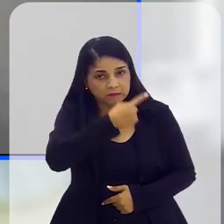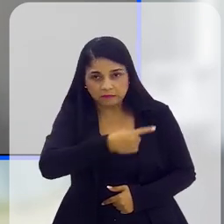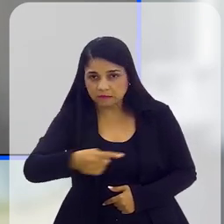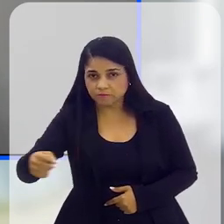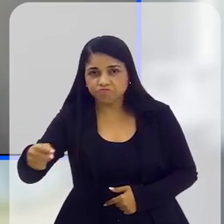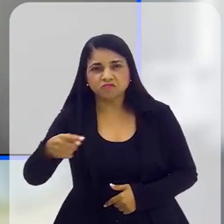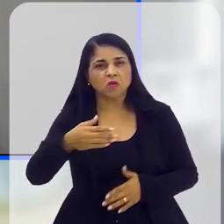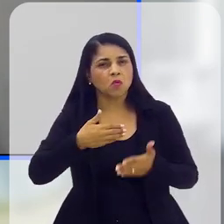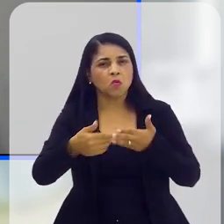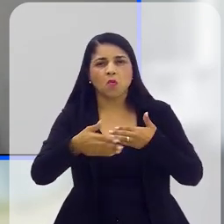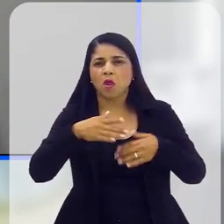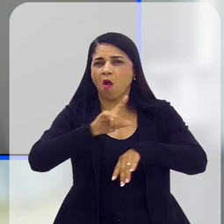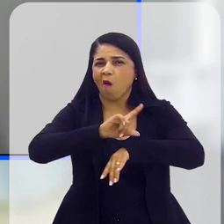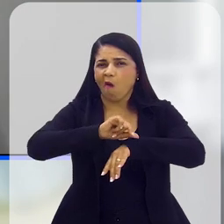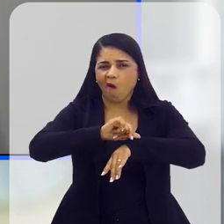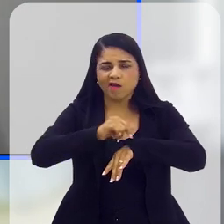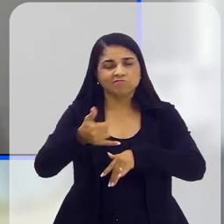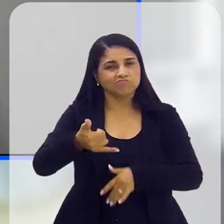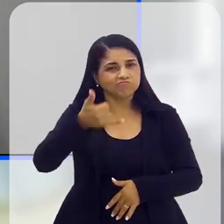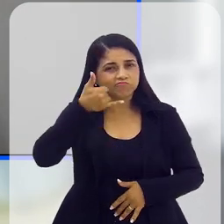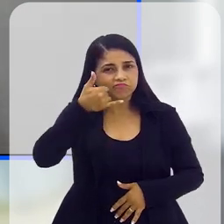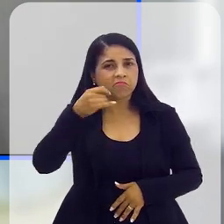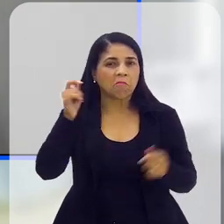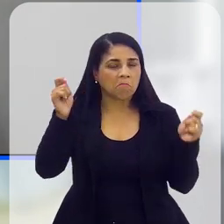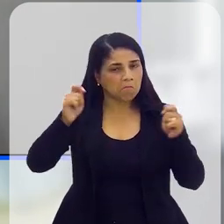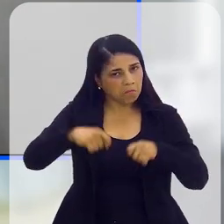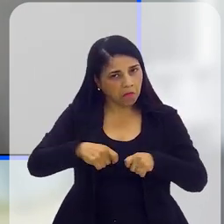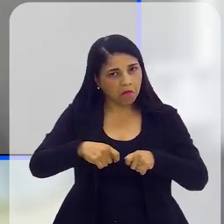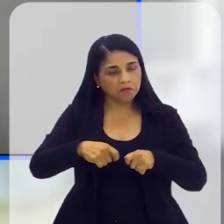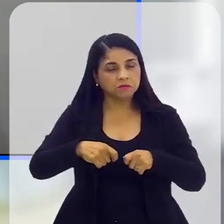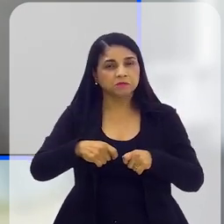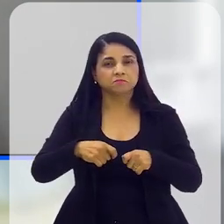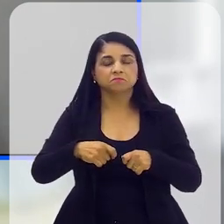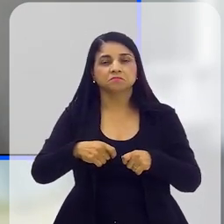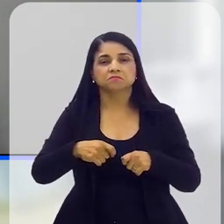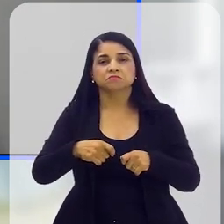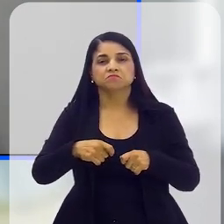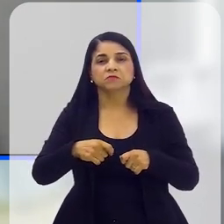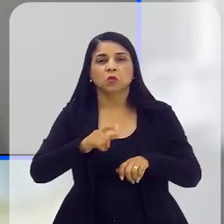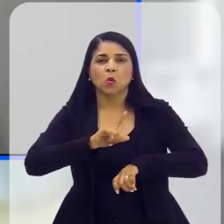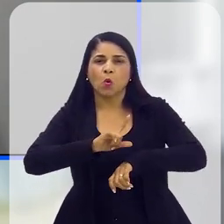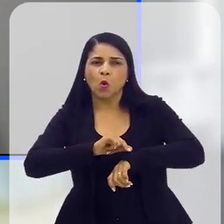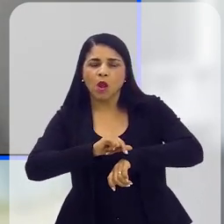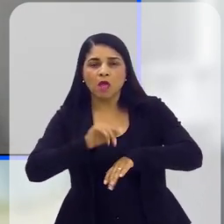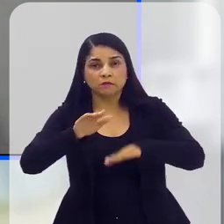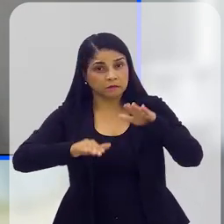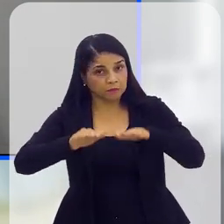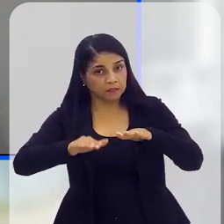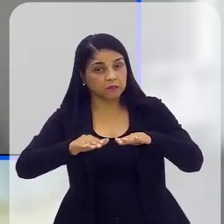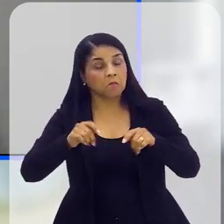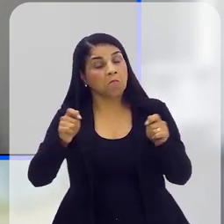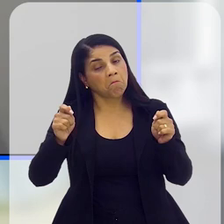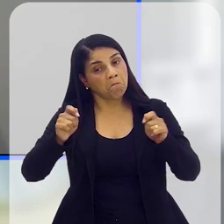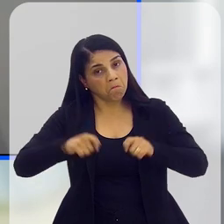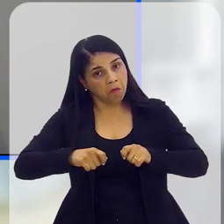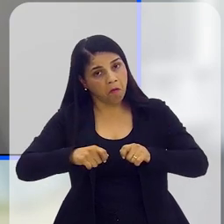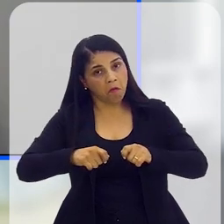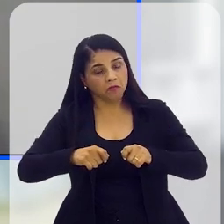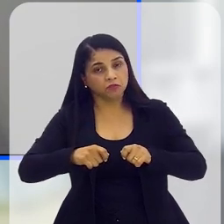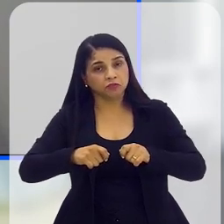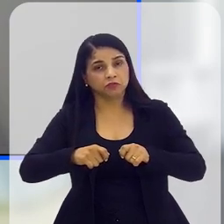Então, a qualquer hora a pessoa pode ligar e, dependendo do horário que a pessoa ligue, pode haver alguma